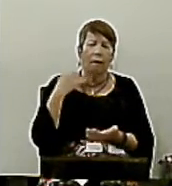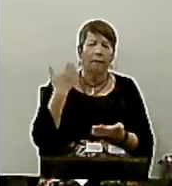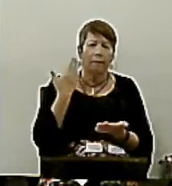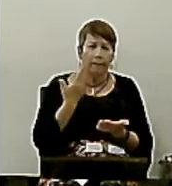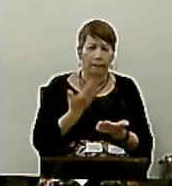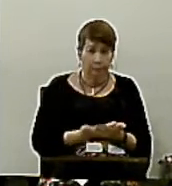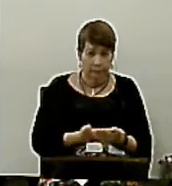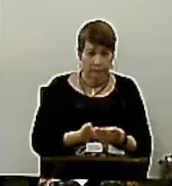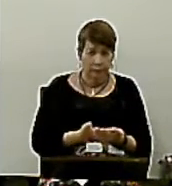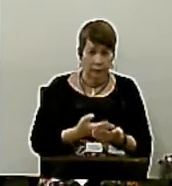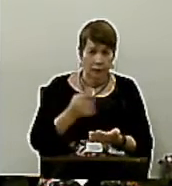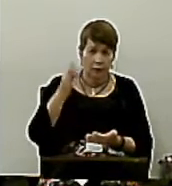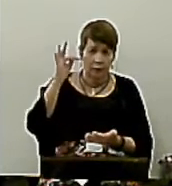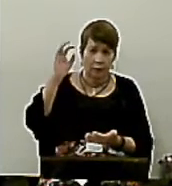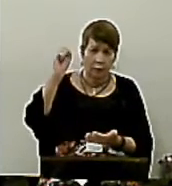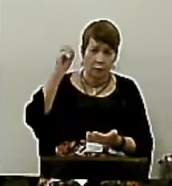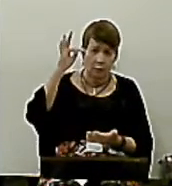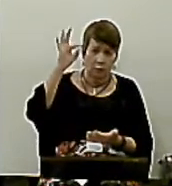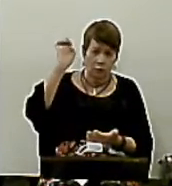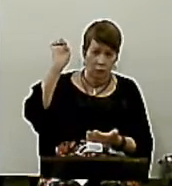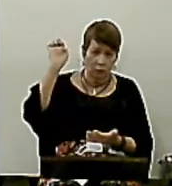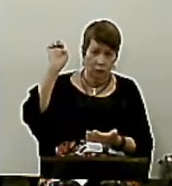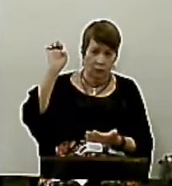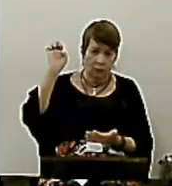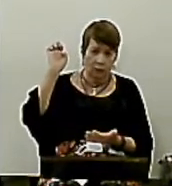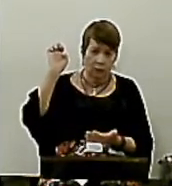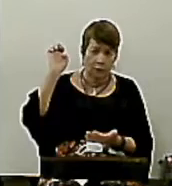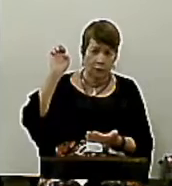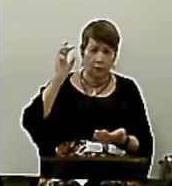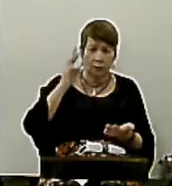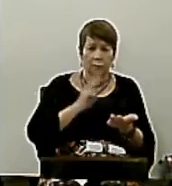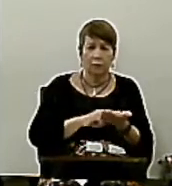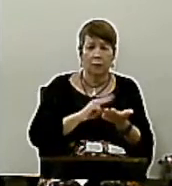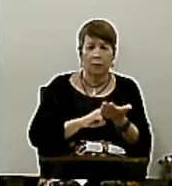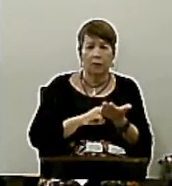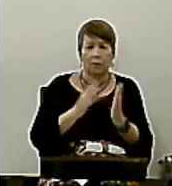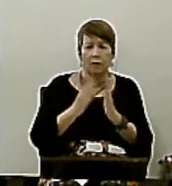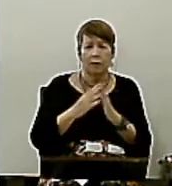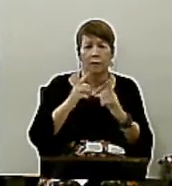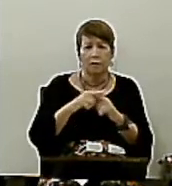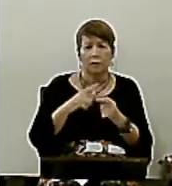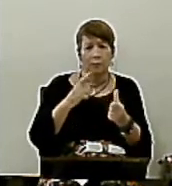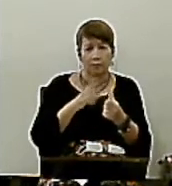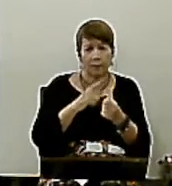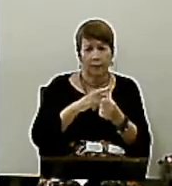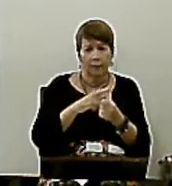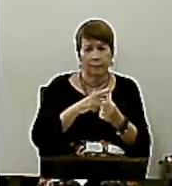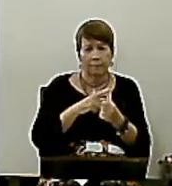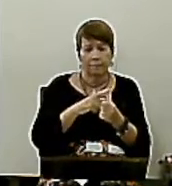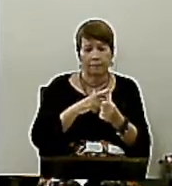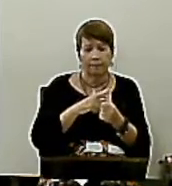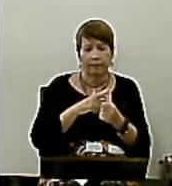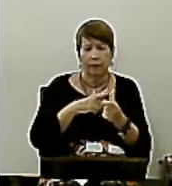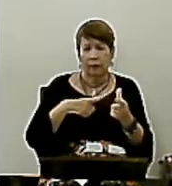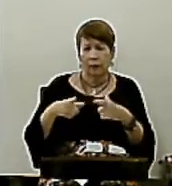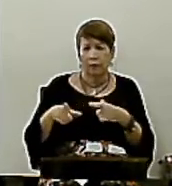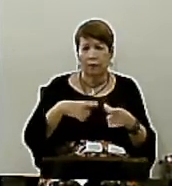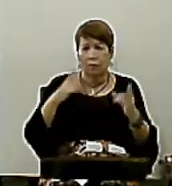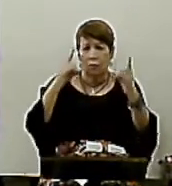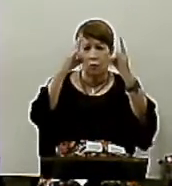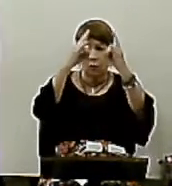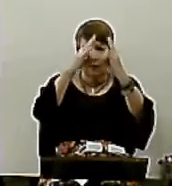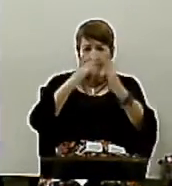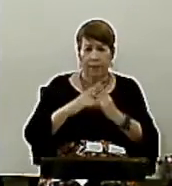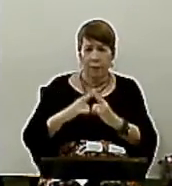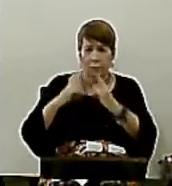o Tote Martins Tote Martins É membro Lá da primeira igreja Ele trabalha Com acampamentos E ele trabalha